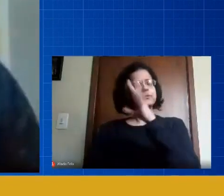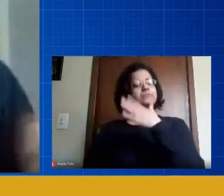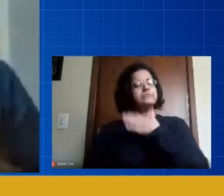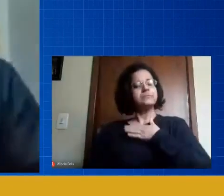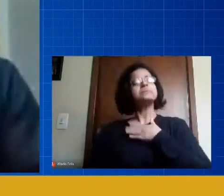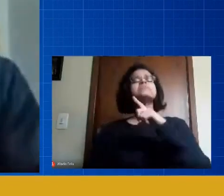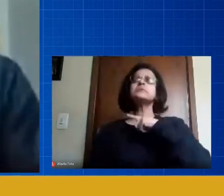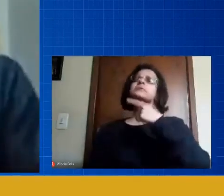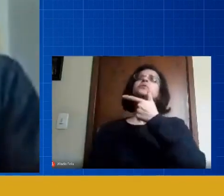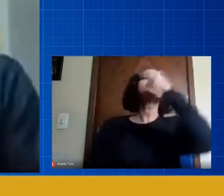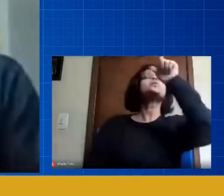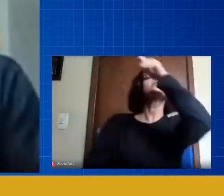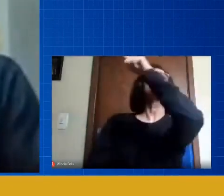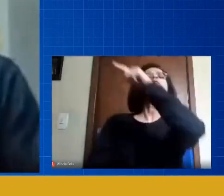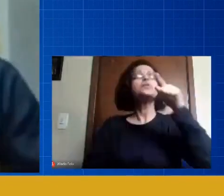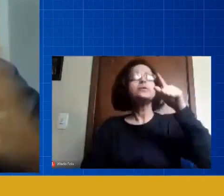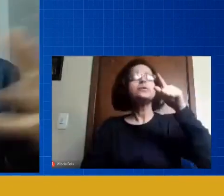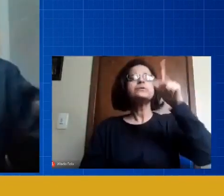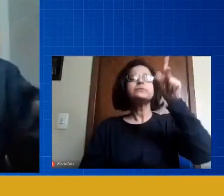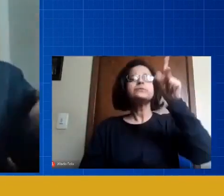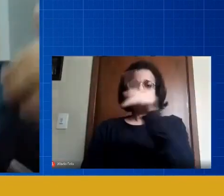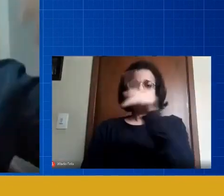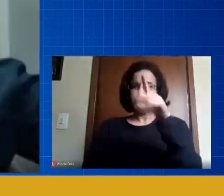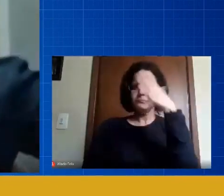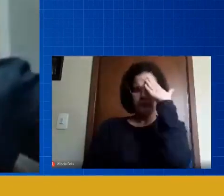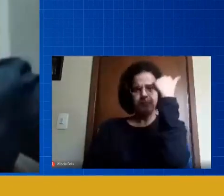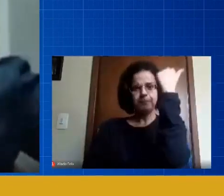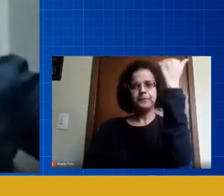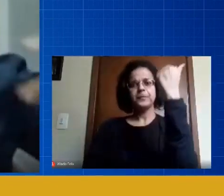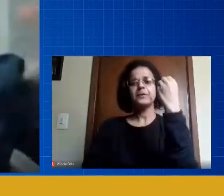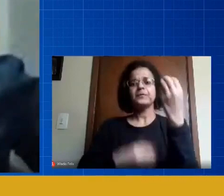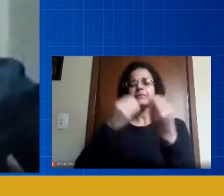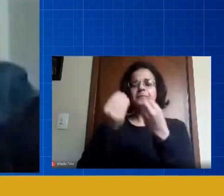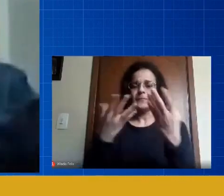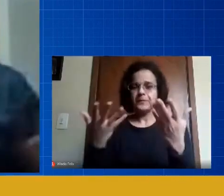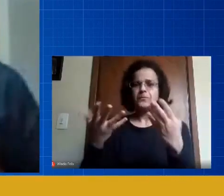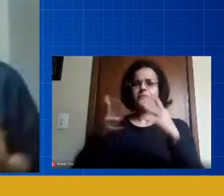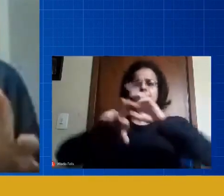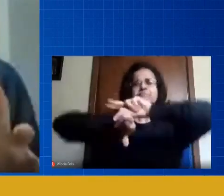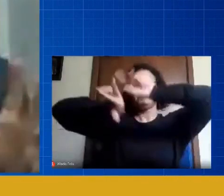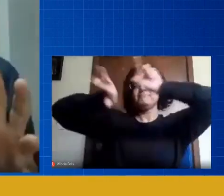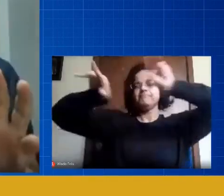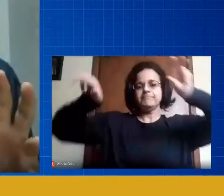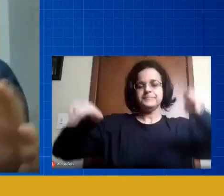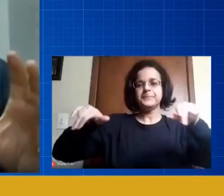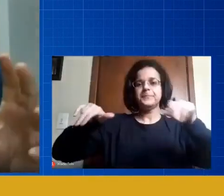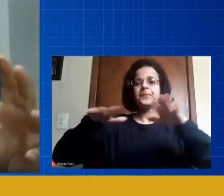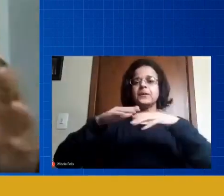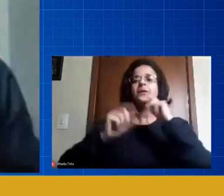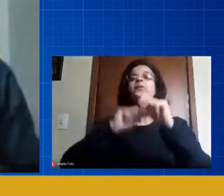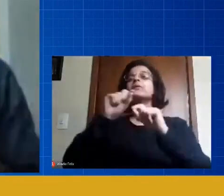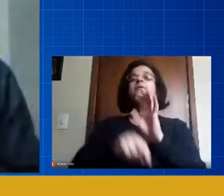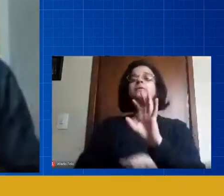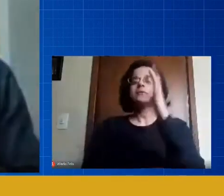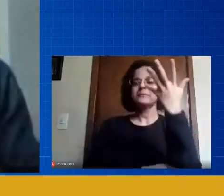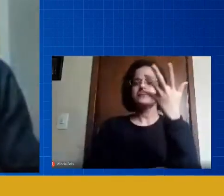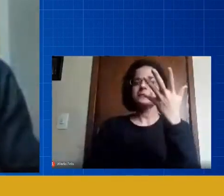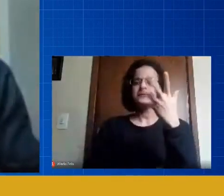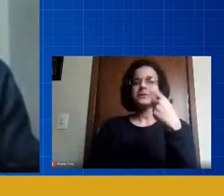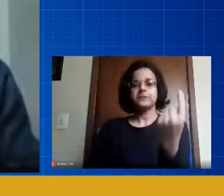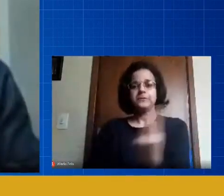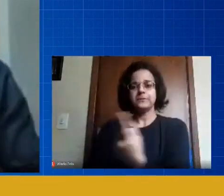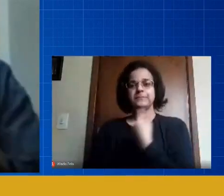de outros grandes formadores grandes nomes como o novo e mais uma série de outros o que que acontece nós